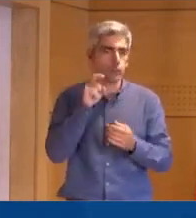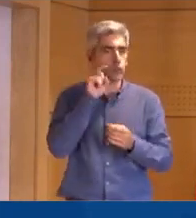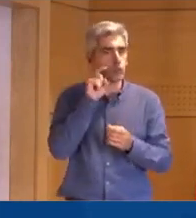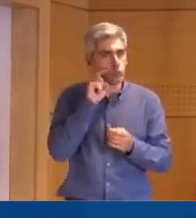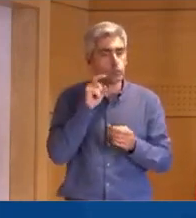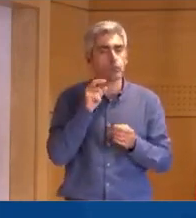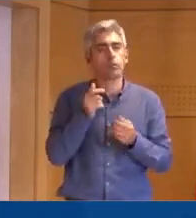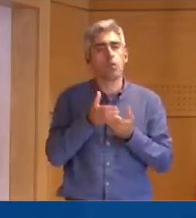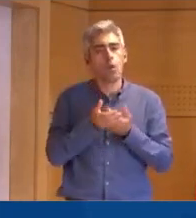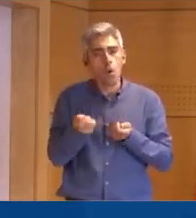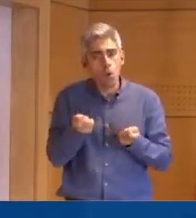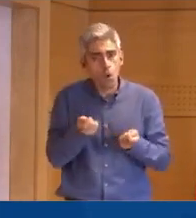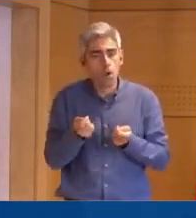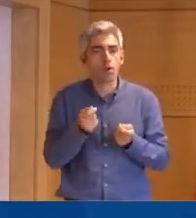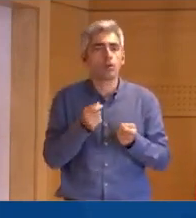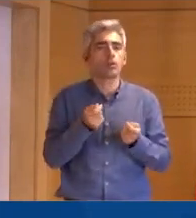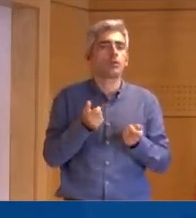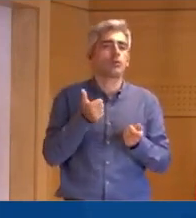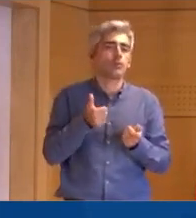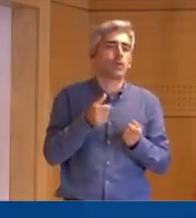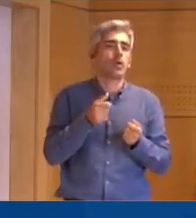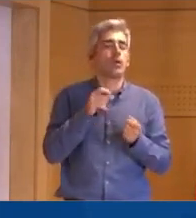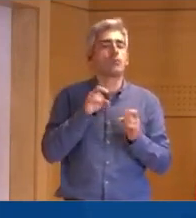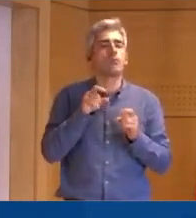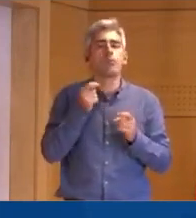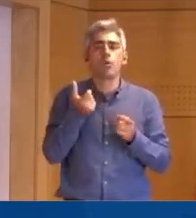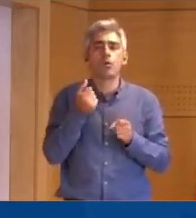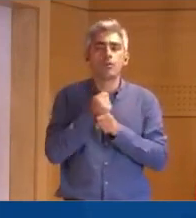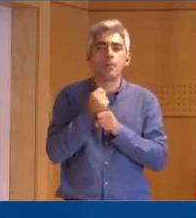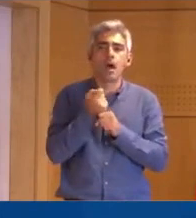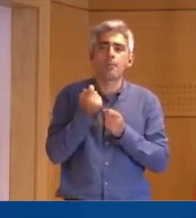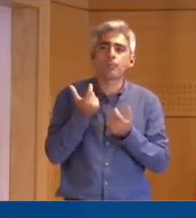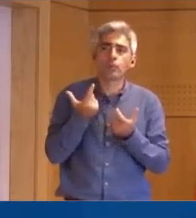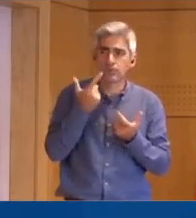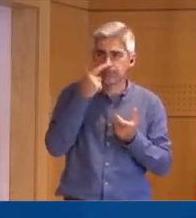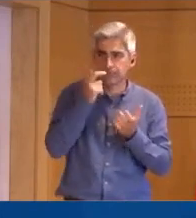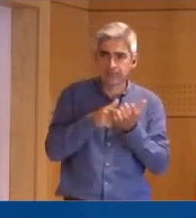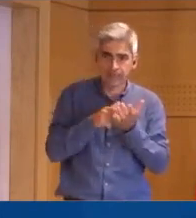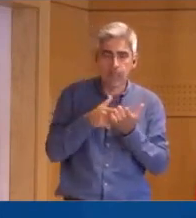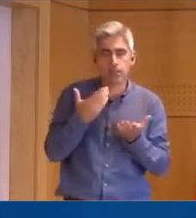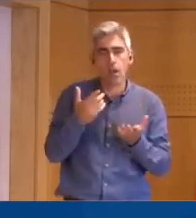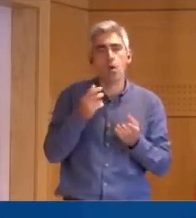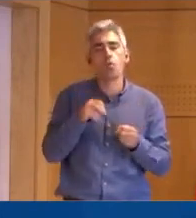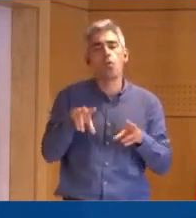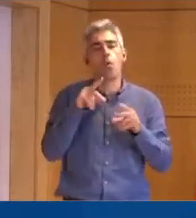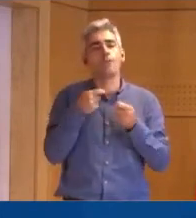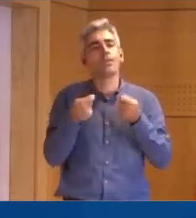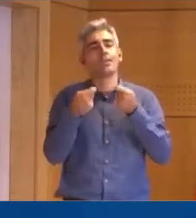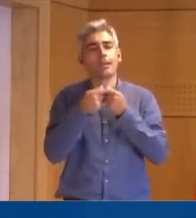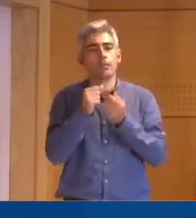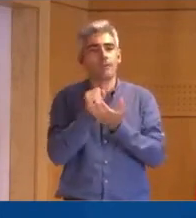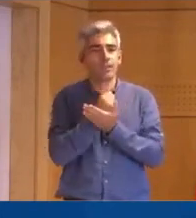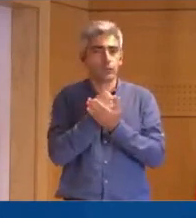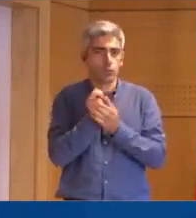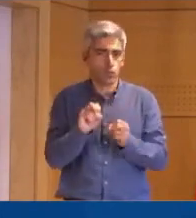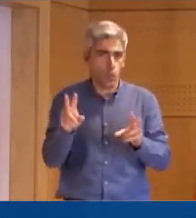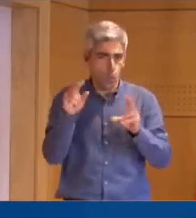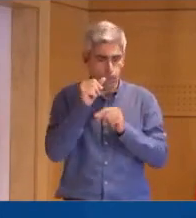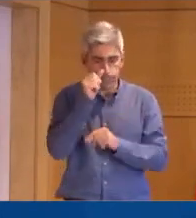e reguladas e do combate à escassez da mão de obra, procede-se à criação de uma nova tipologia de visto,